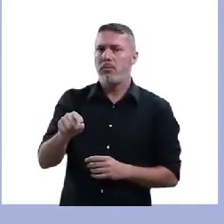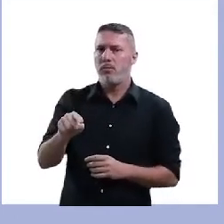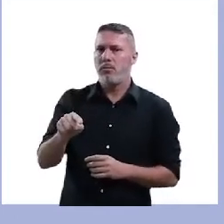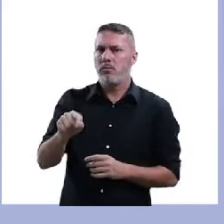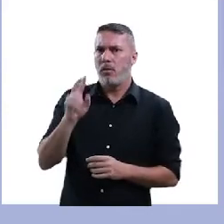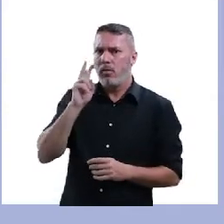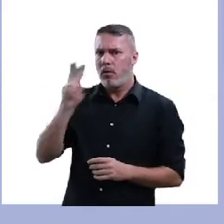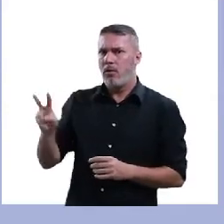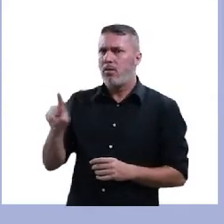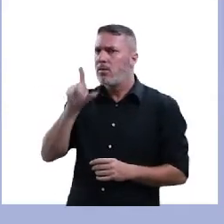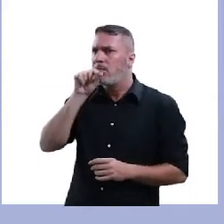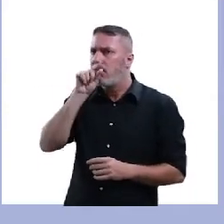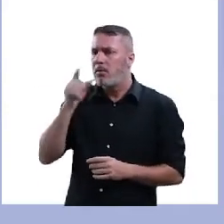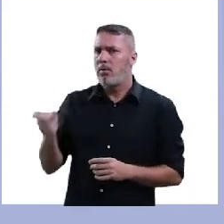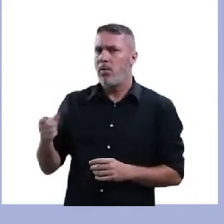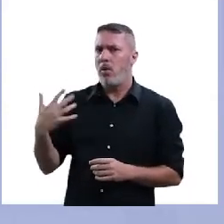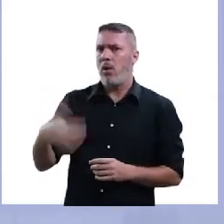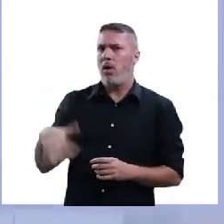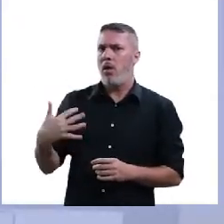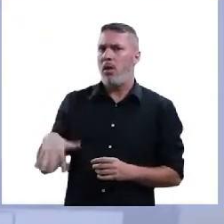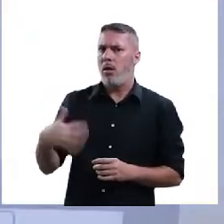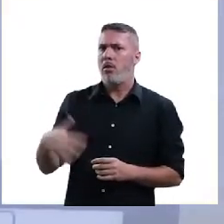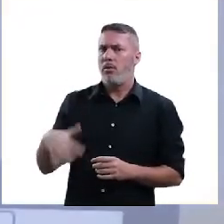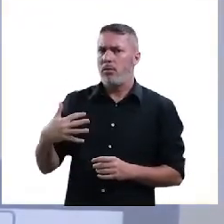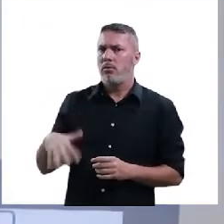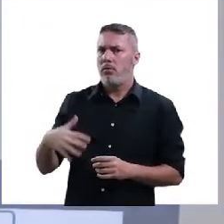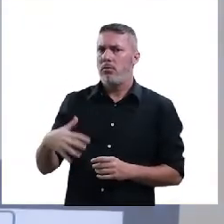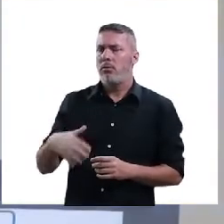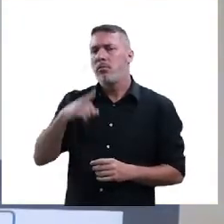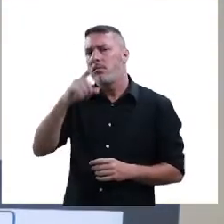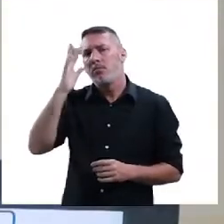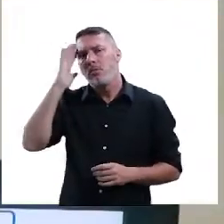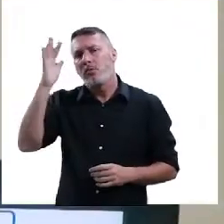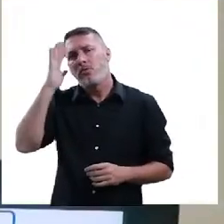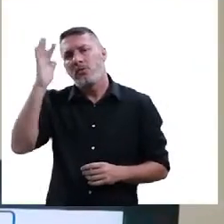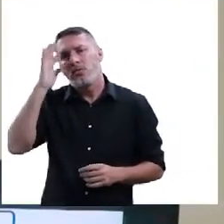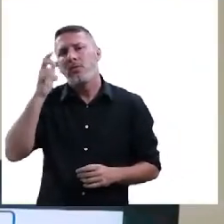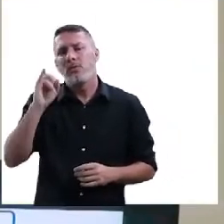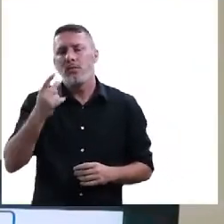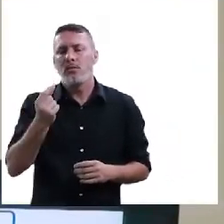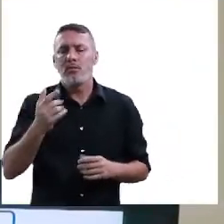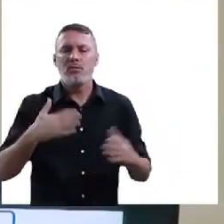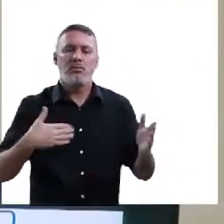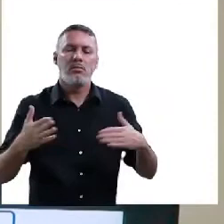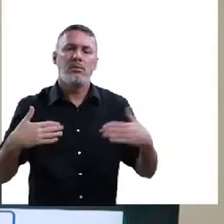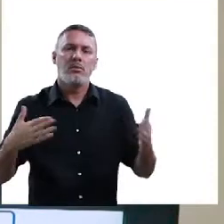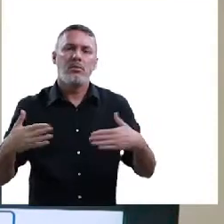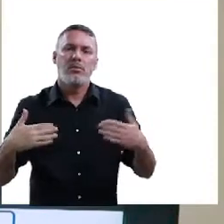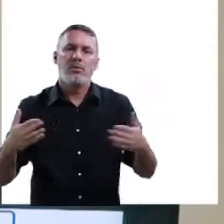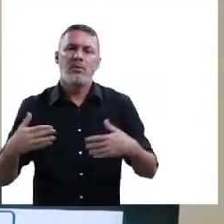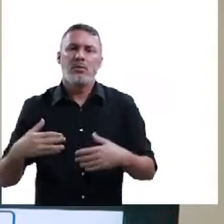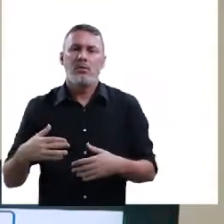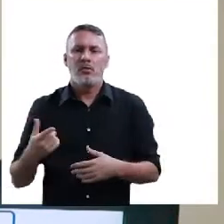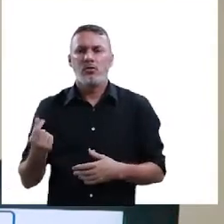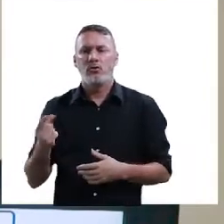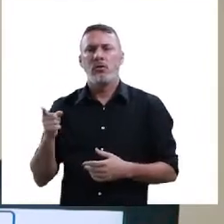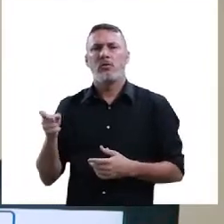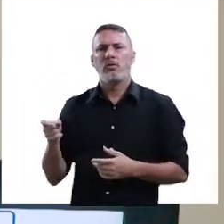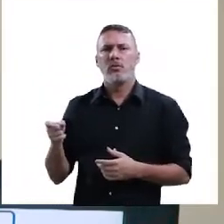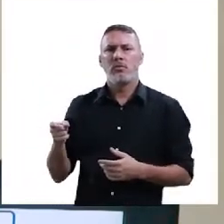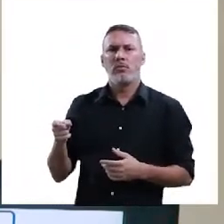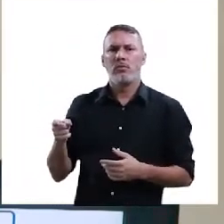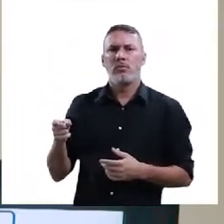120 mil. Então, ocorre que a movimentação financeira